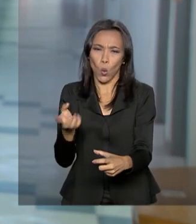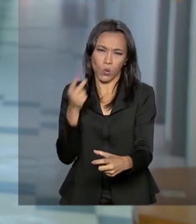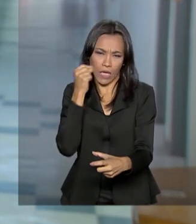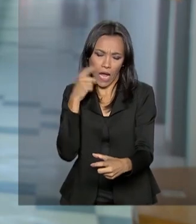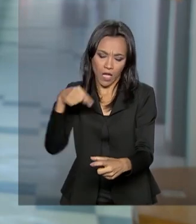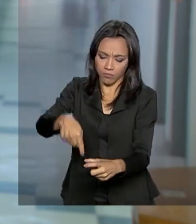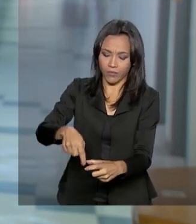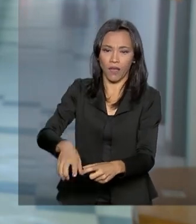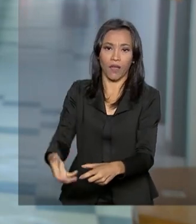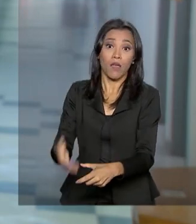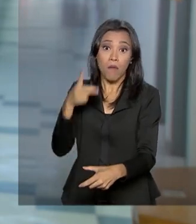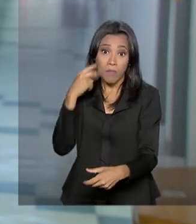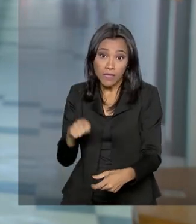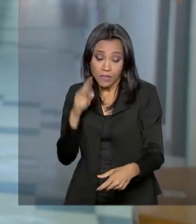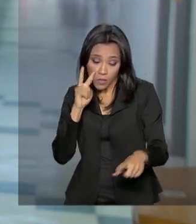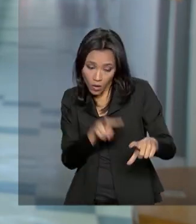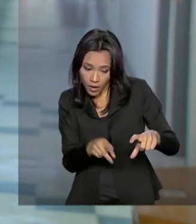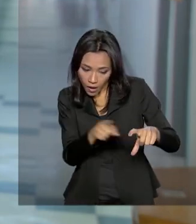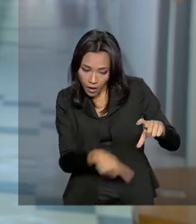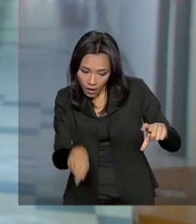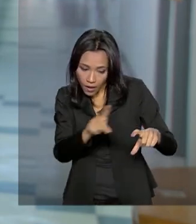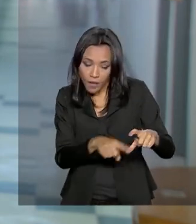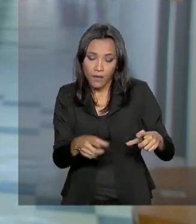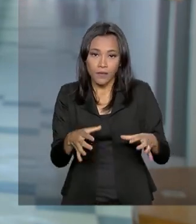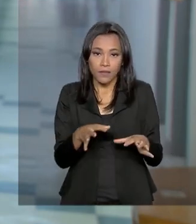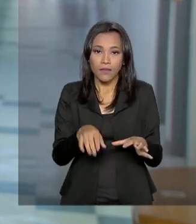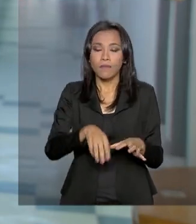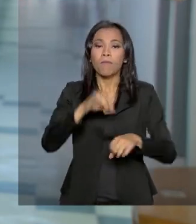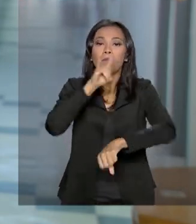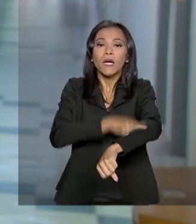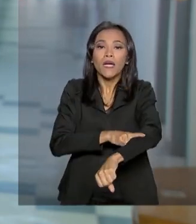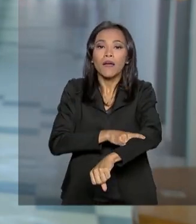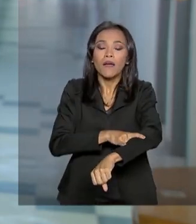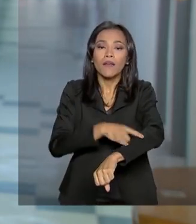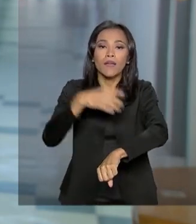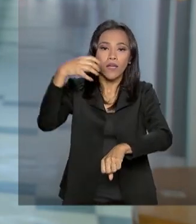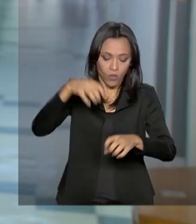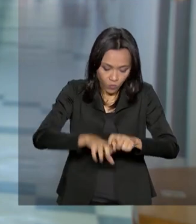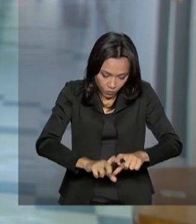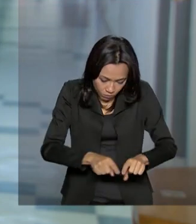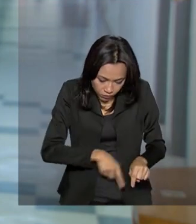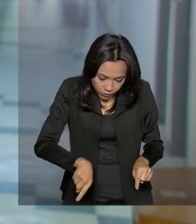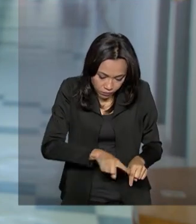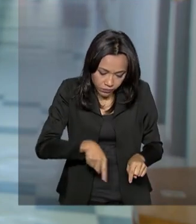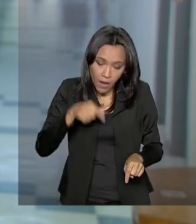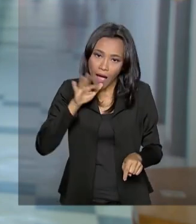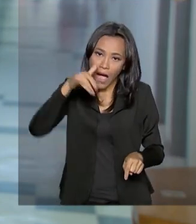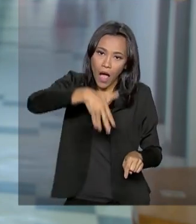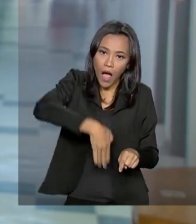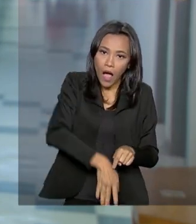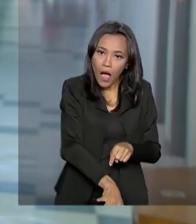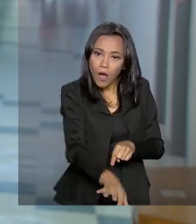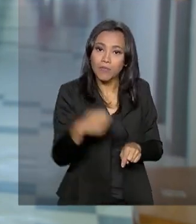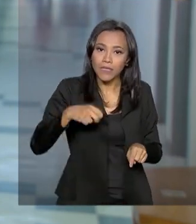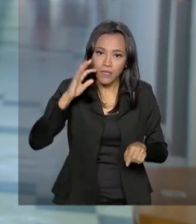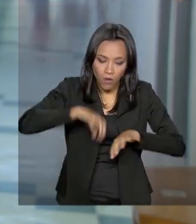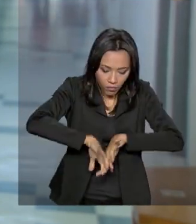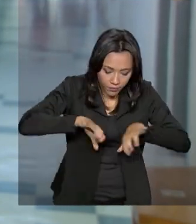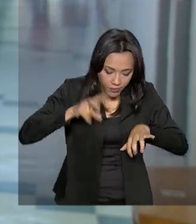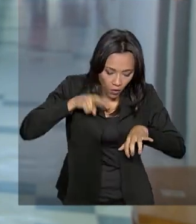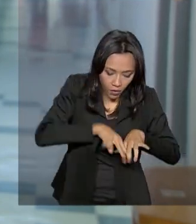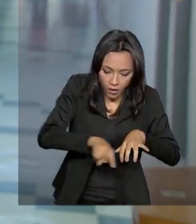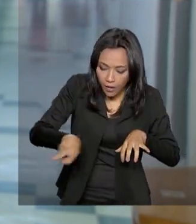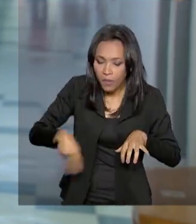ralos, olhar as calhas, não ter pneus nem restos lixos dentro da sua casa. Tudo isso faz com que a gente não tenha a